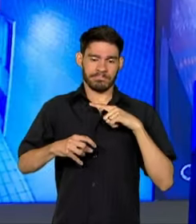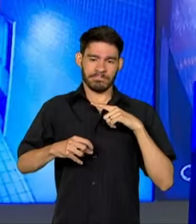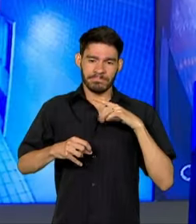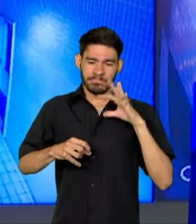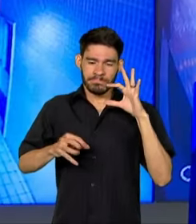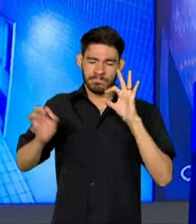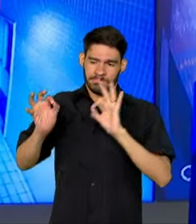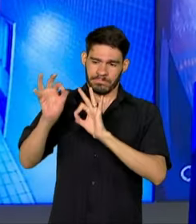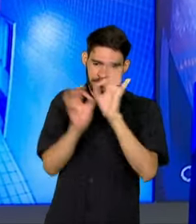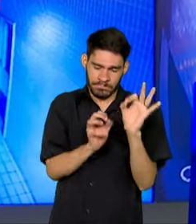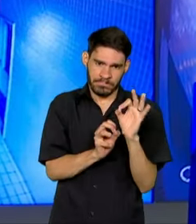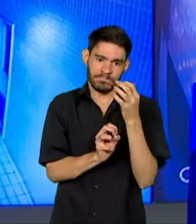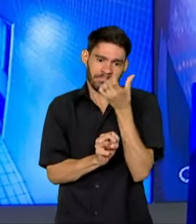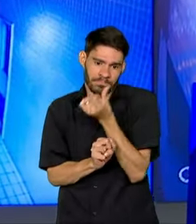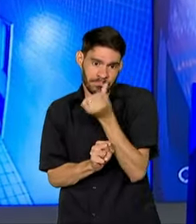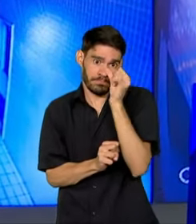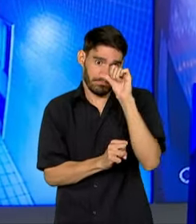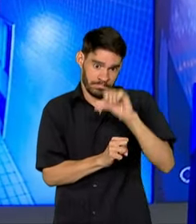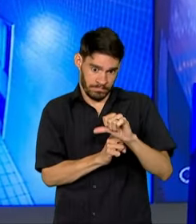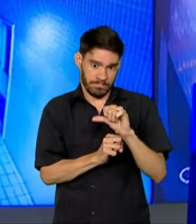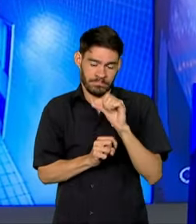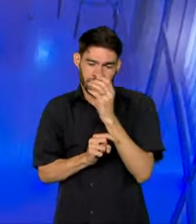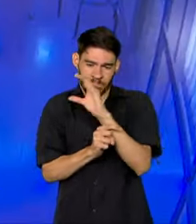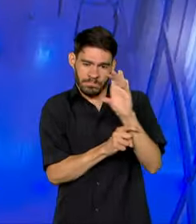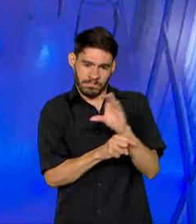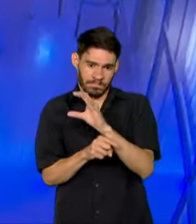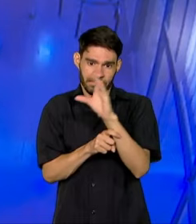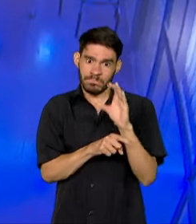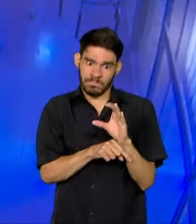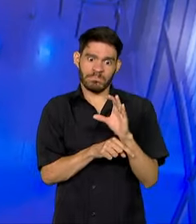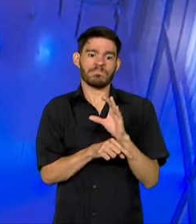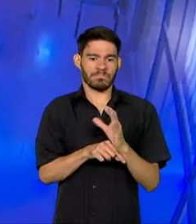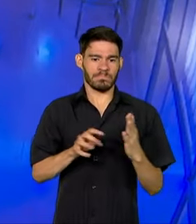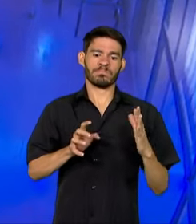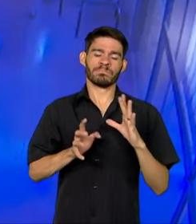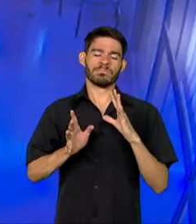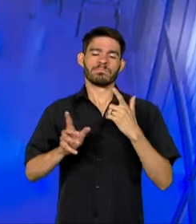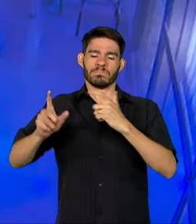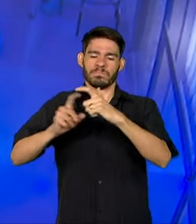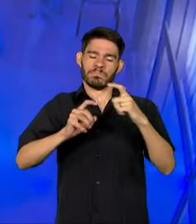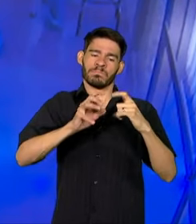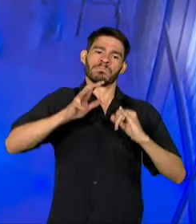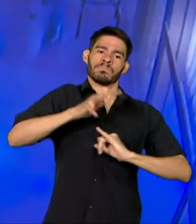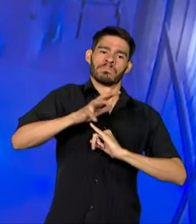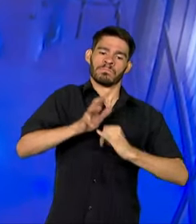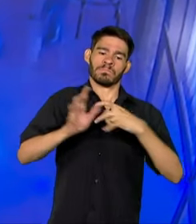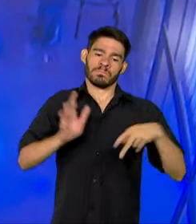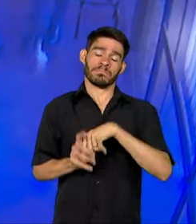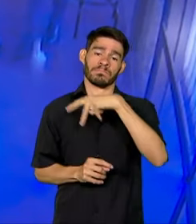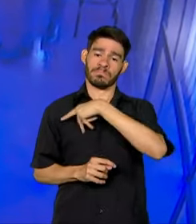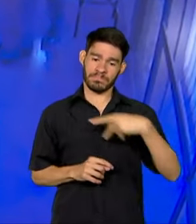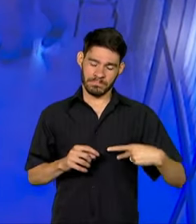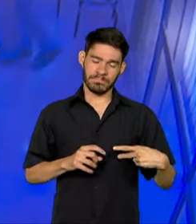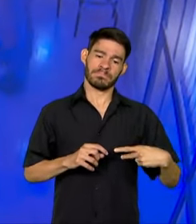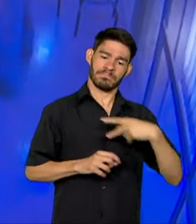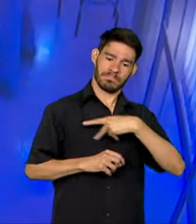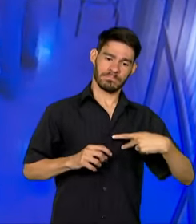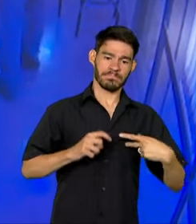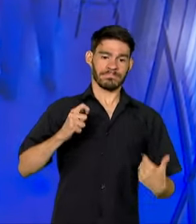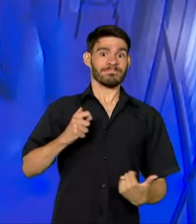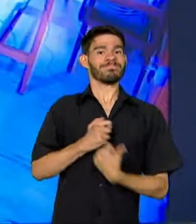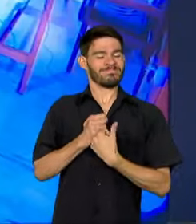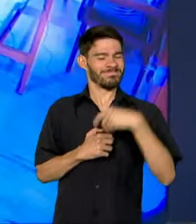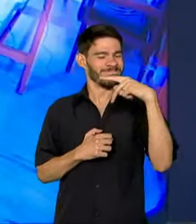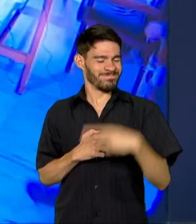69 câmeras de segurança instaladas no Palácio e nas residências oficiais da Presidência e Vice-Presidência da